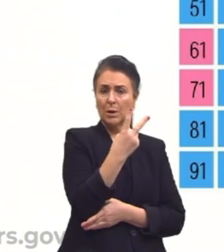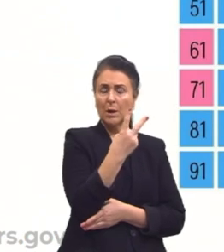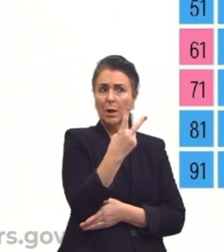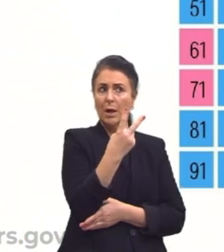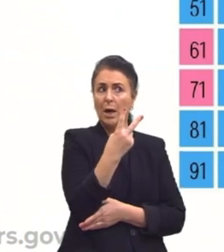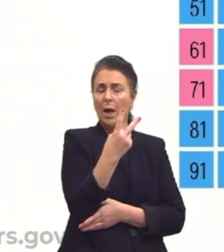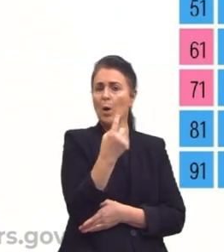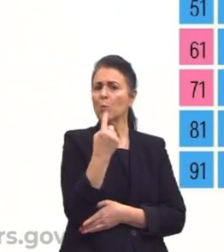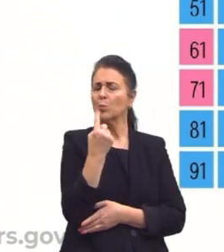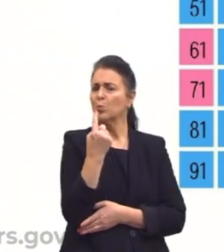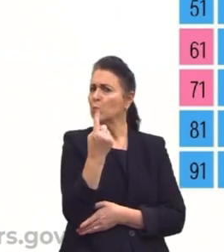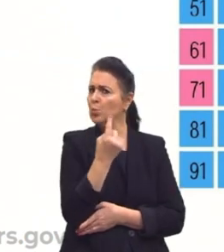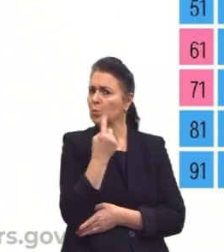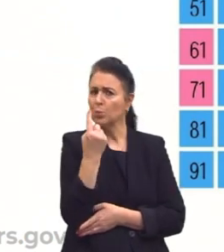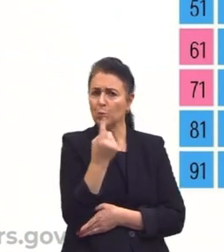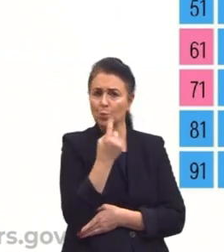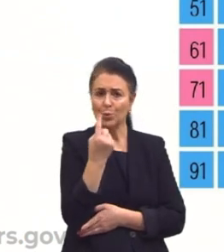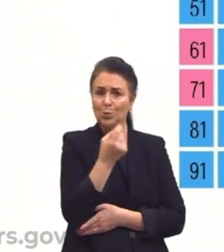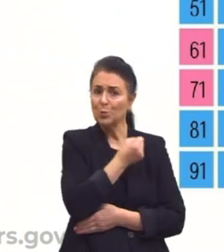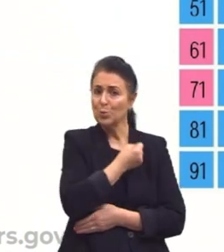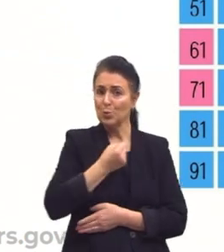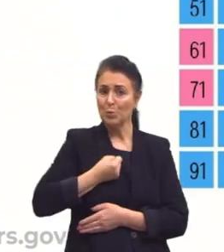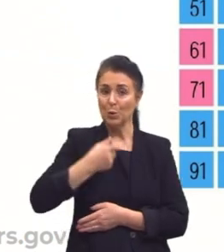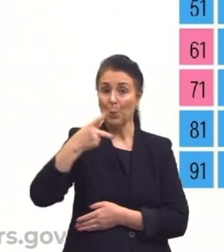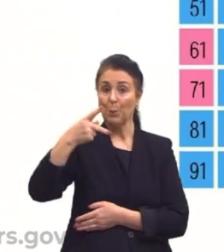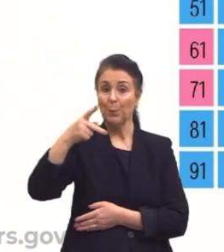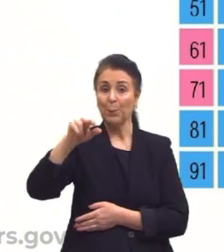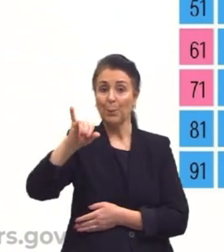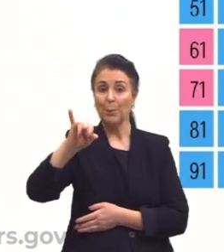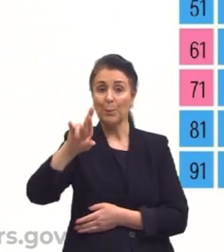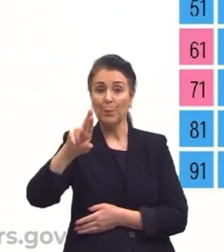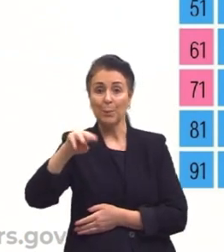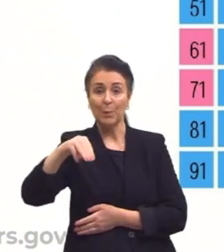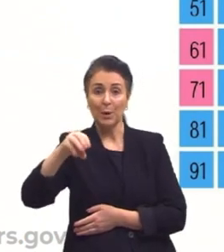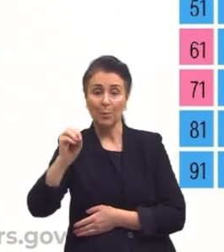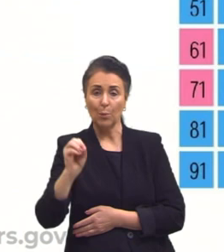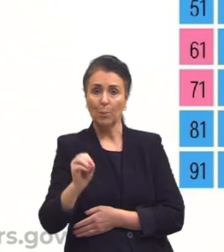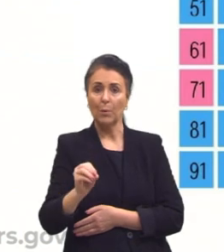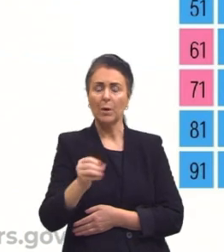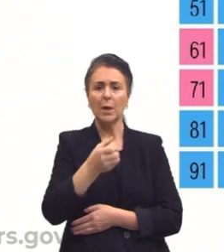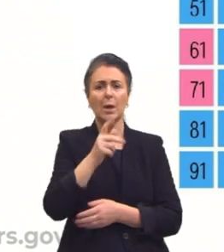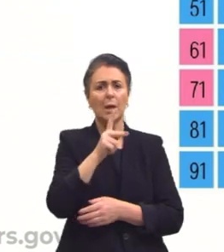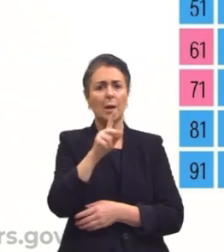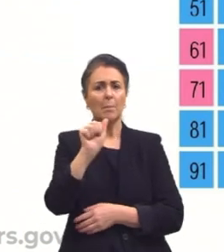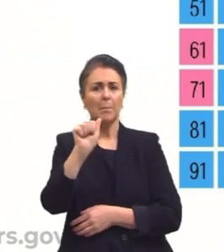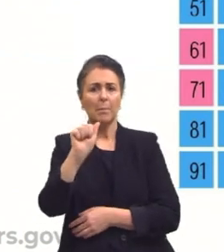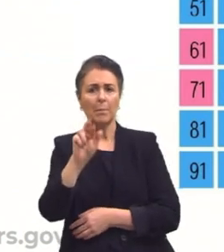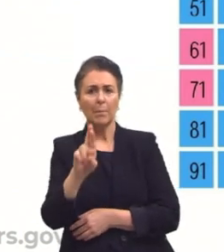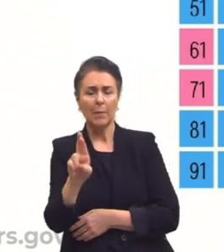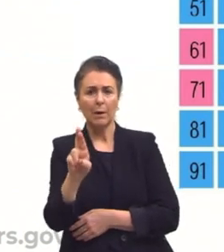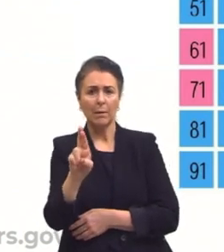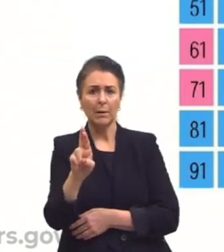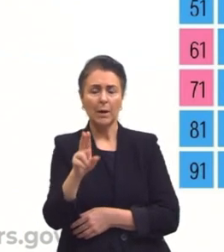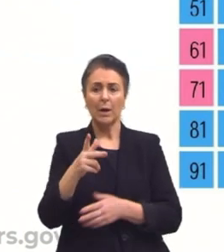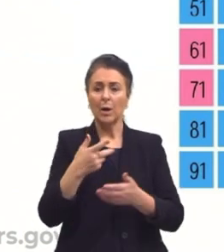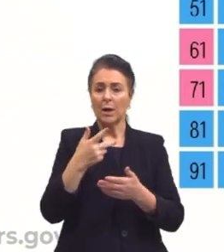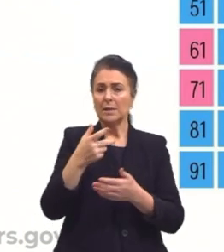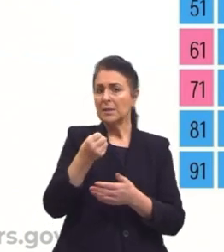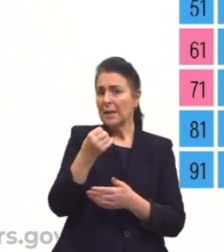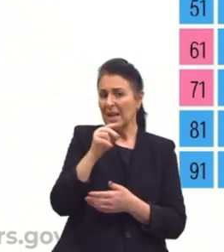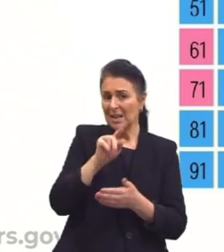número primo que é par. Fora o número 2, a gente descarta todos os outros números pares.